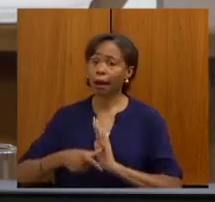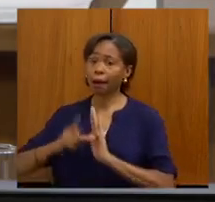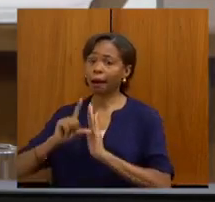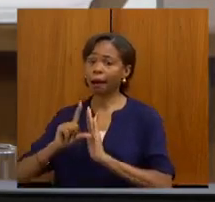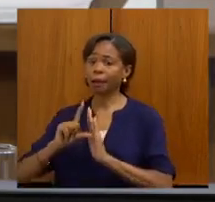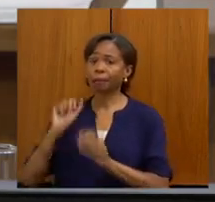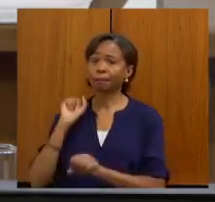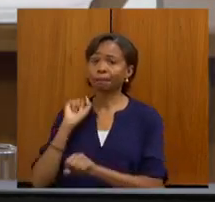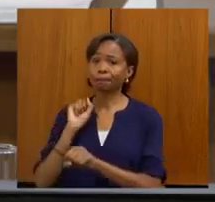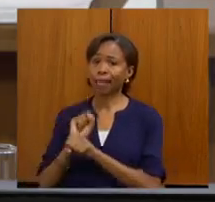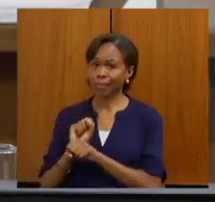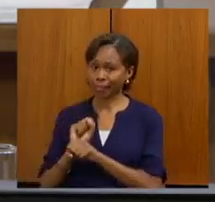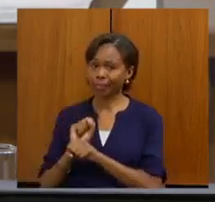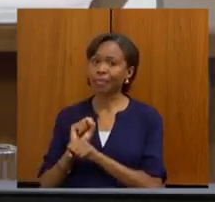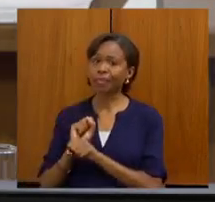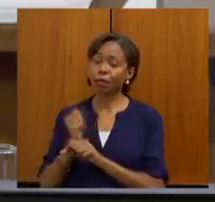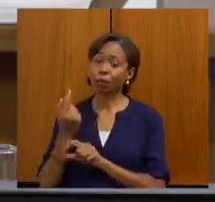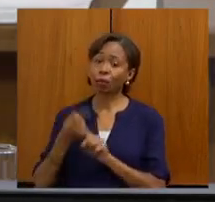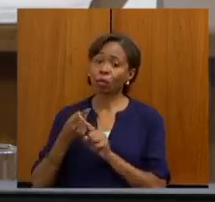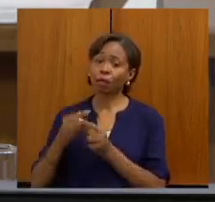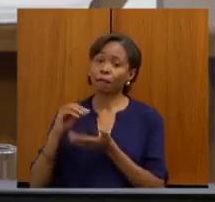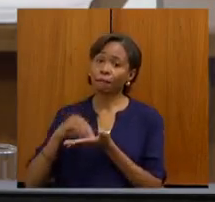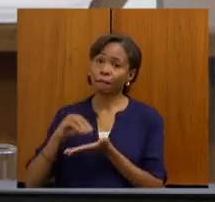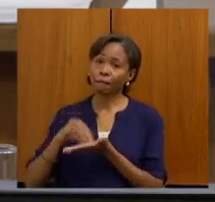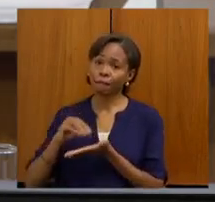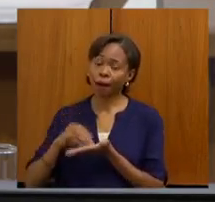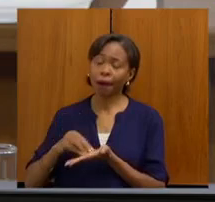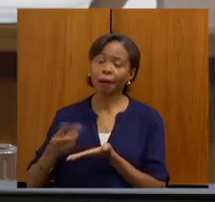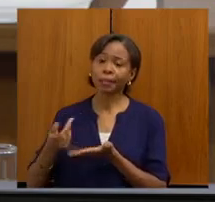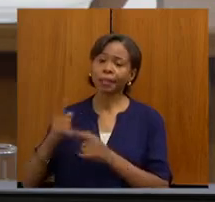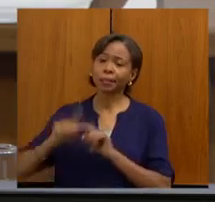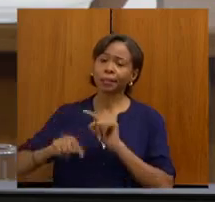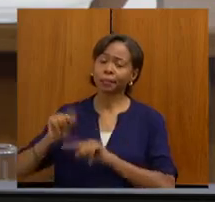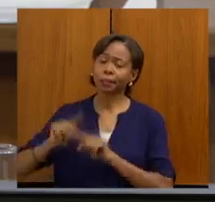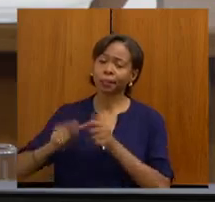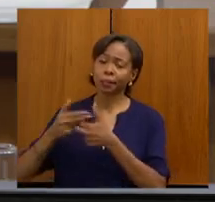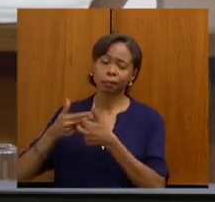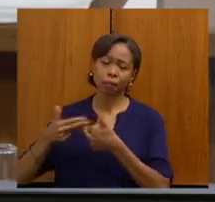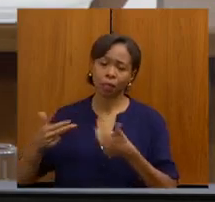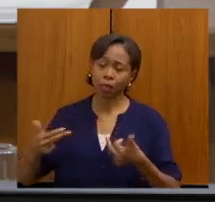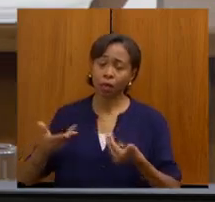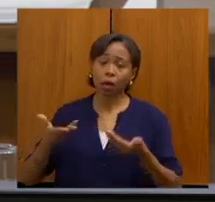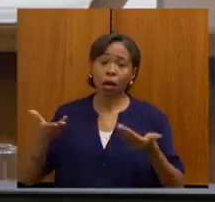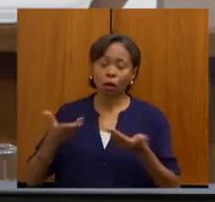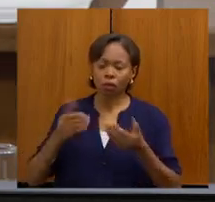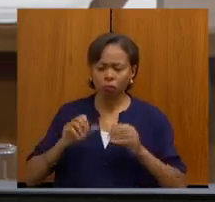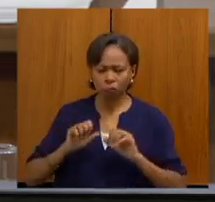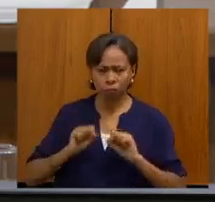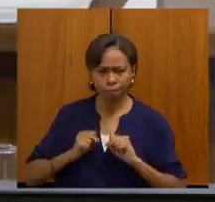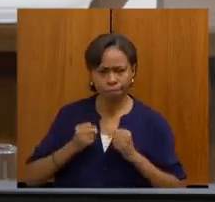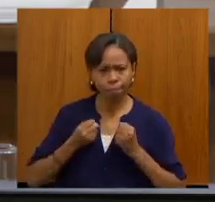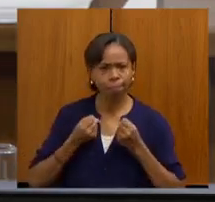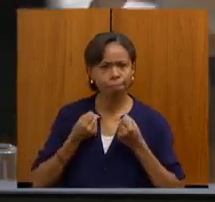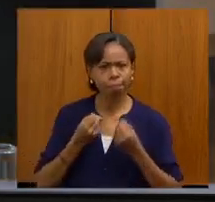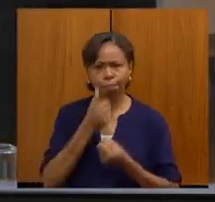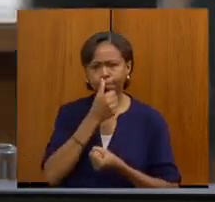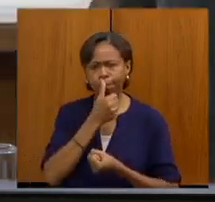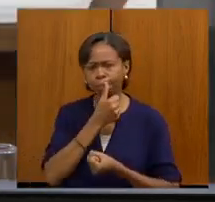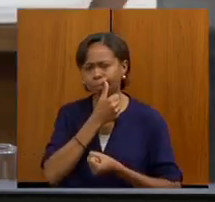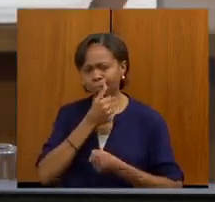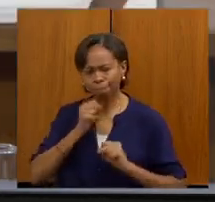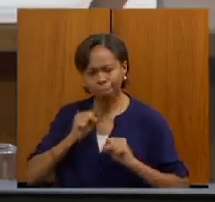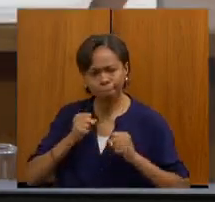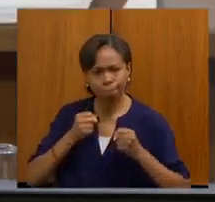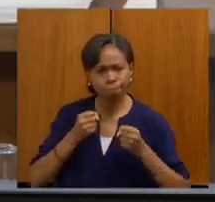de órteses e próteses. Então, assim, foi um esforço muito grande